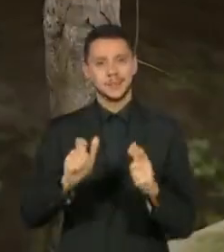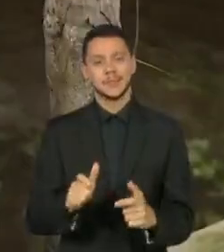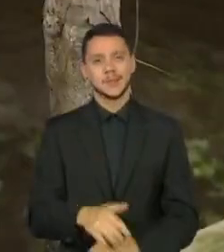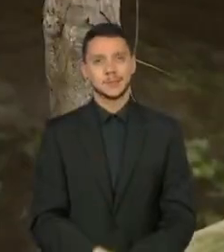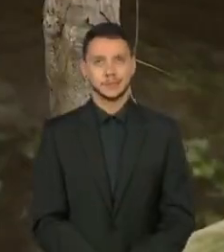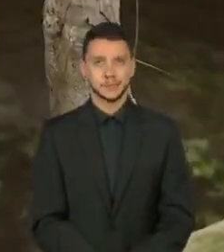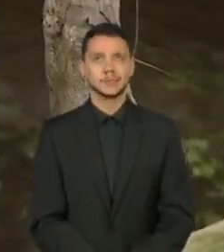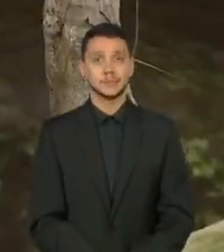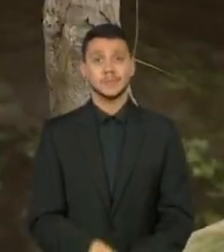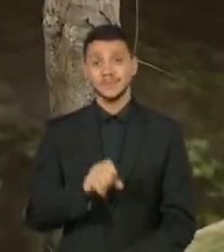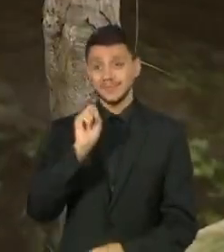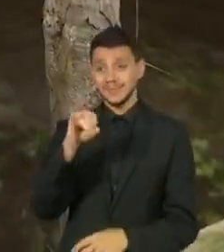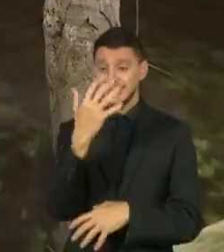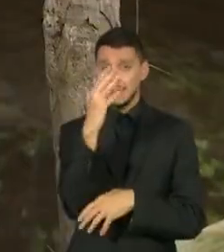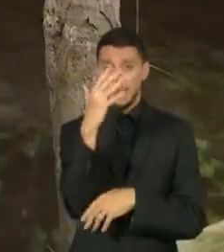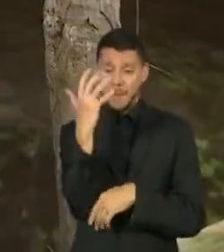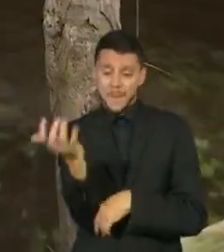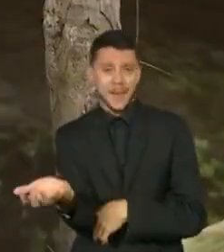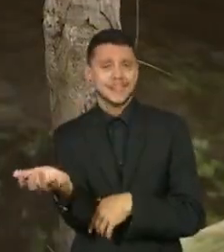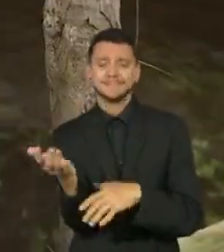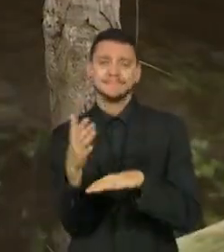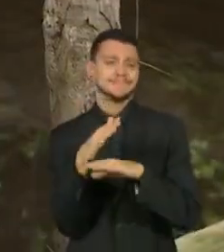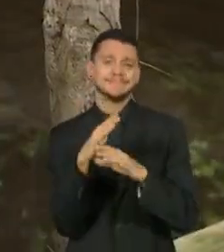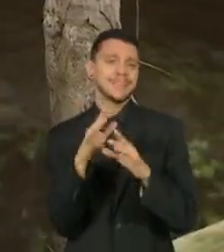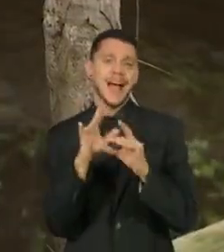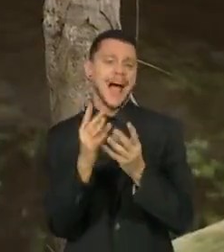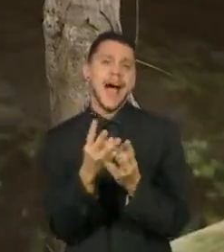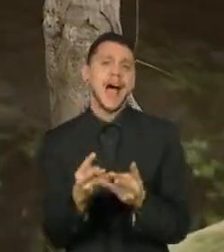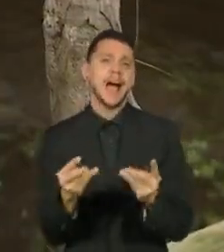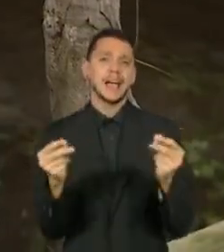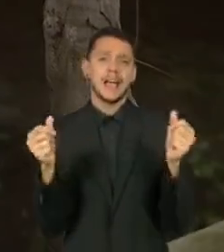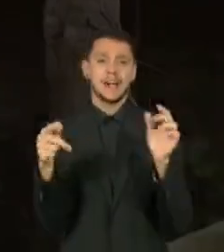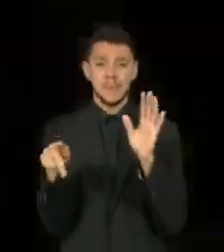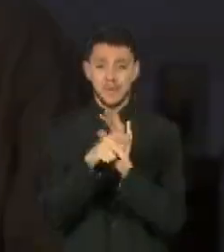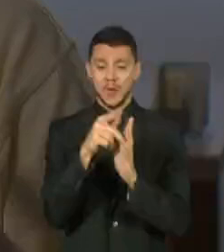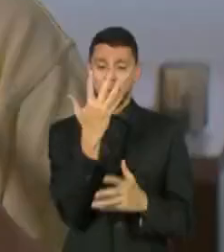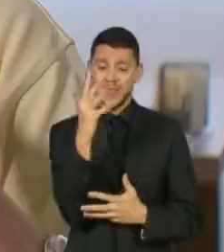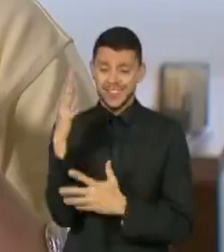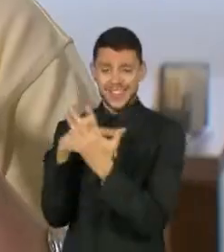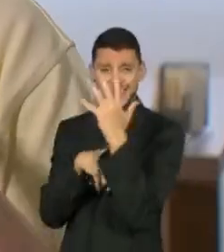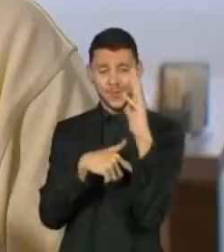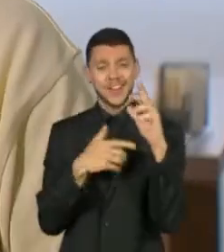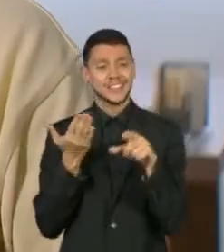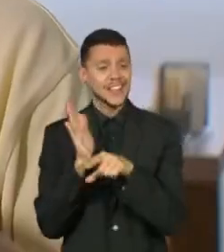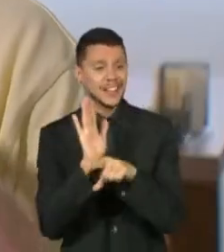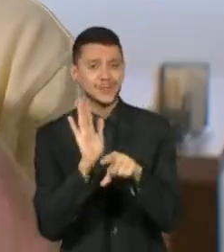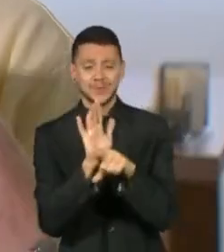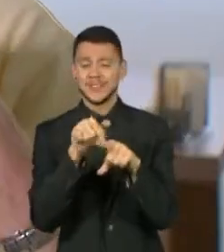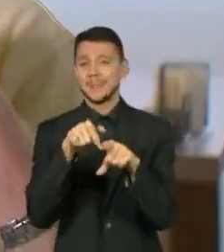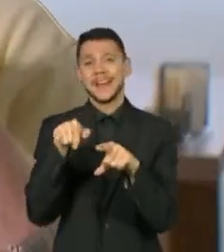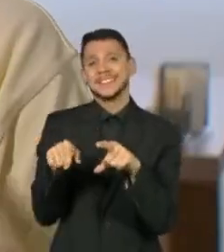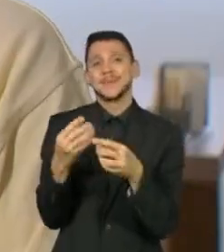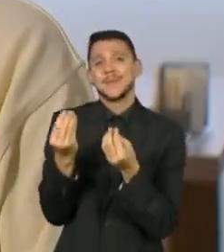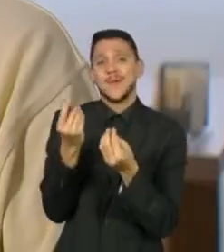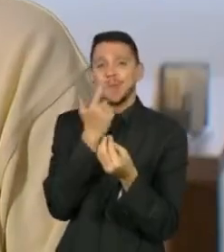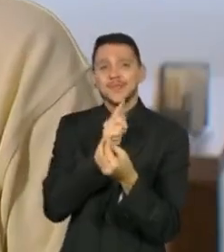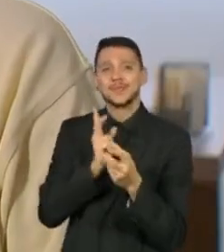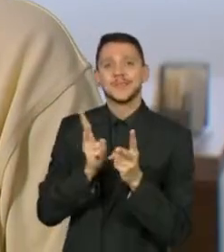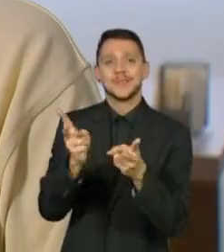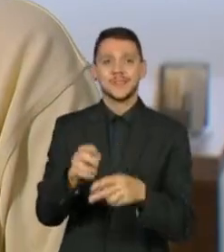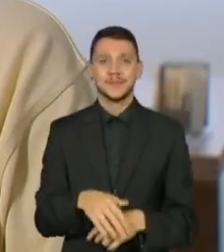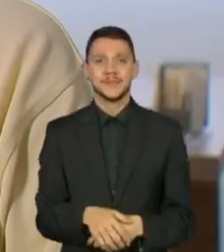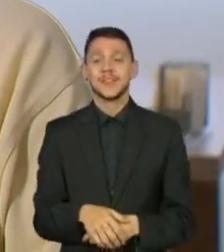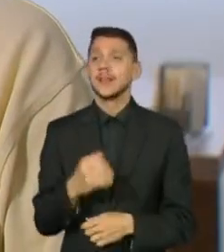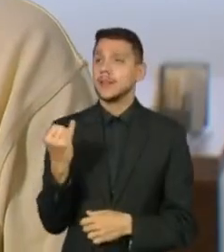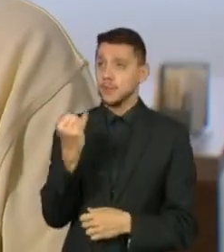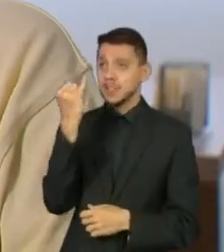Se desmatar, acaba com a bondade da natureza. É importantíssimo ter uma moratória de